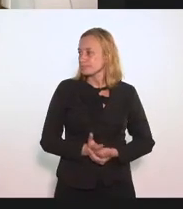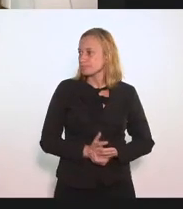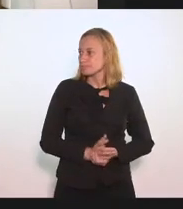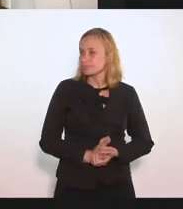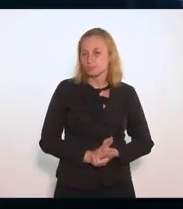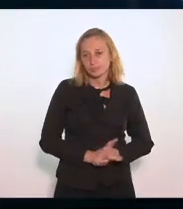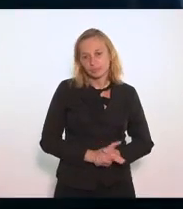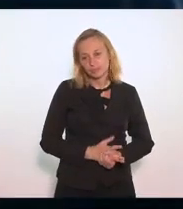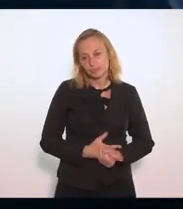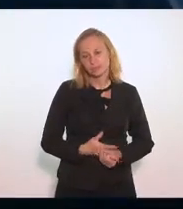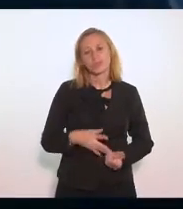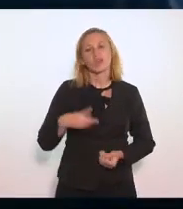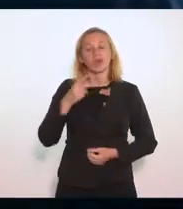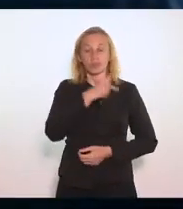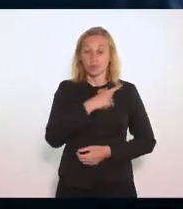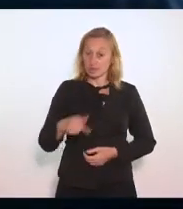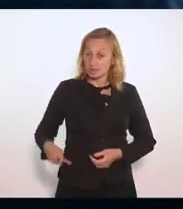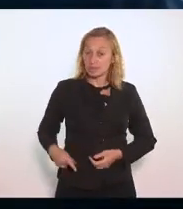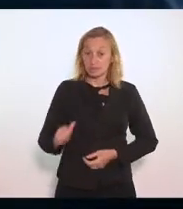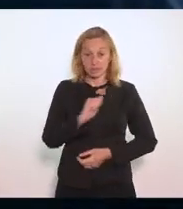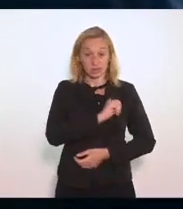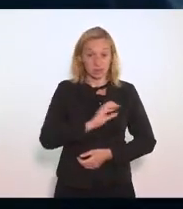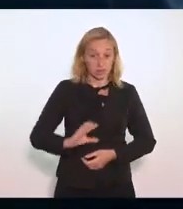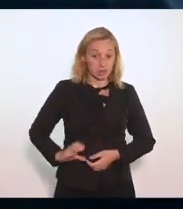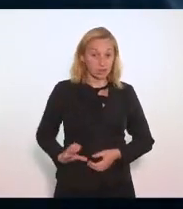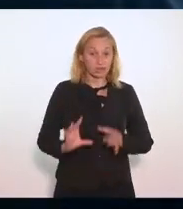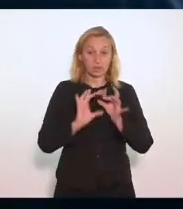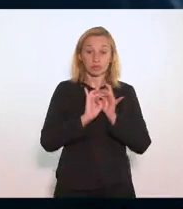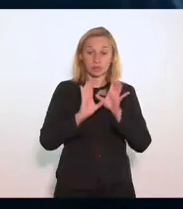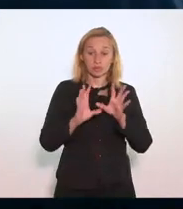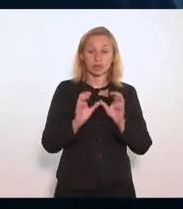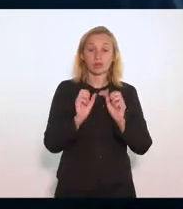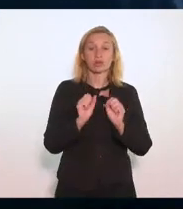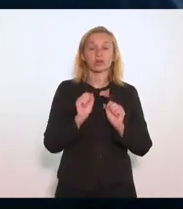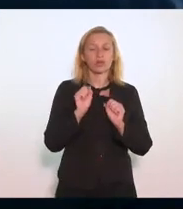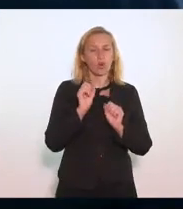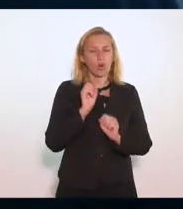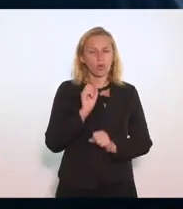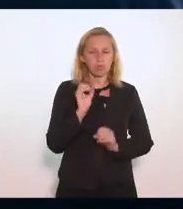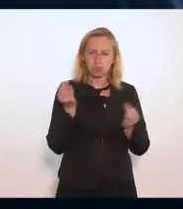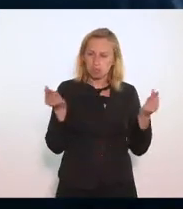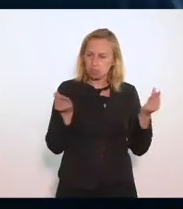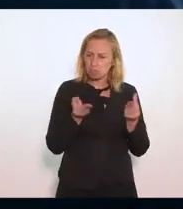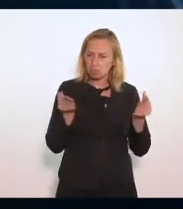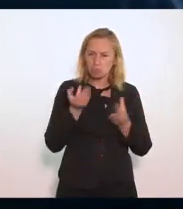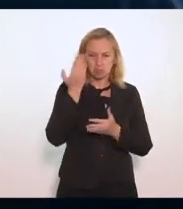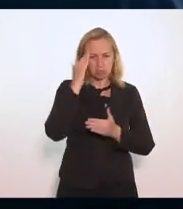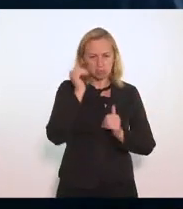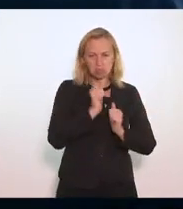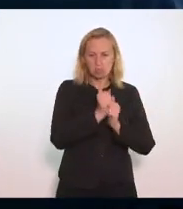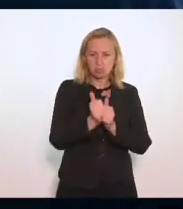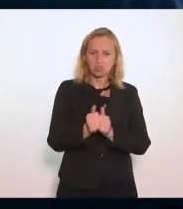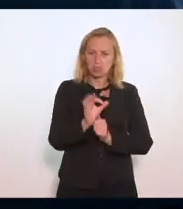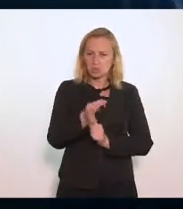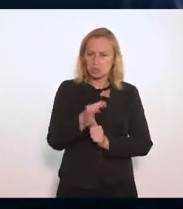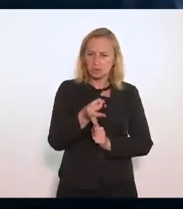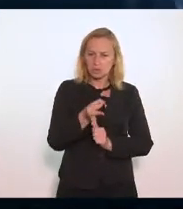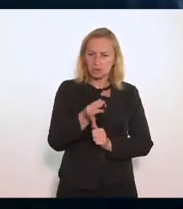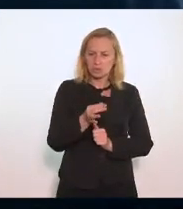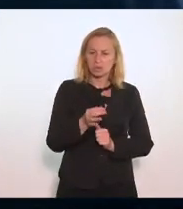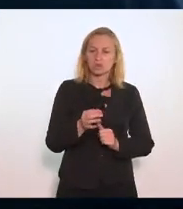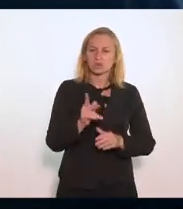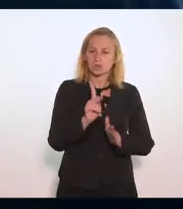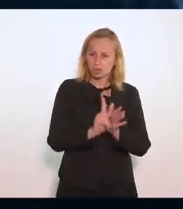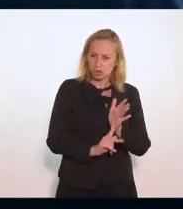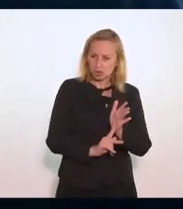Presidente Democrático André Siliano Ótimo entendimento Acompanho Claro Parecer favorável Ao